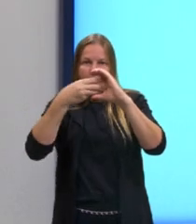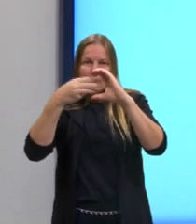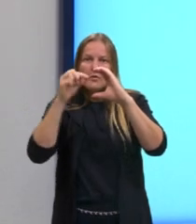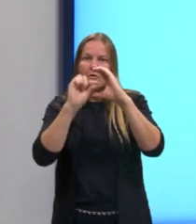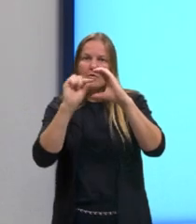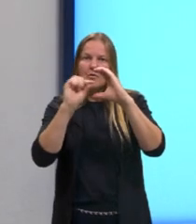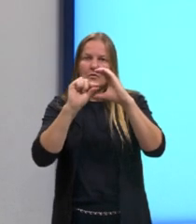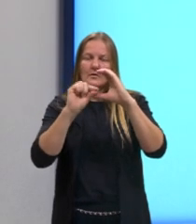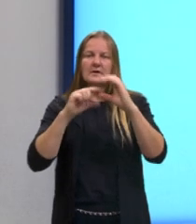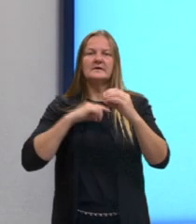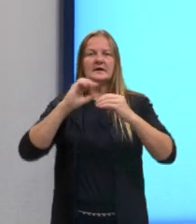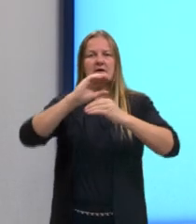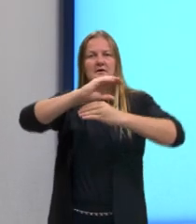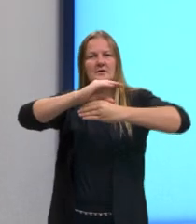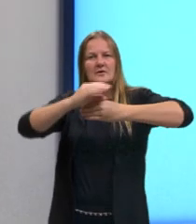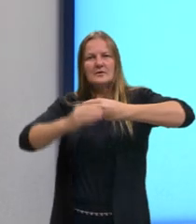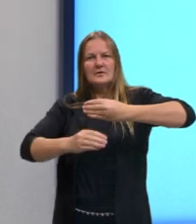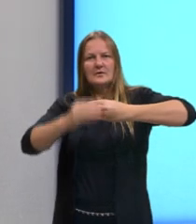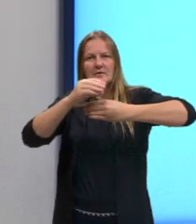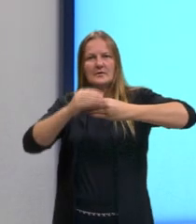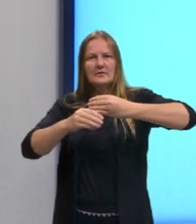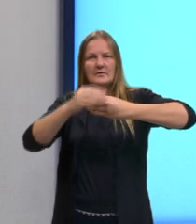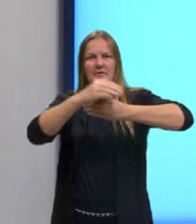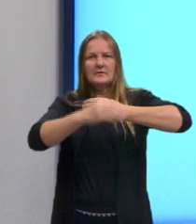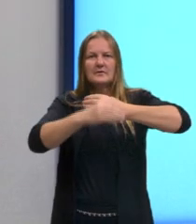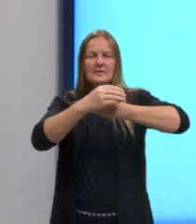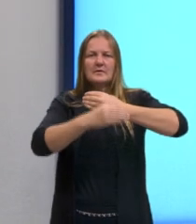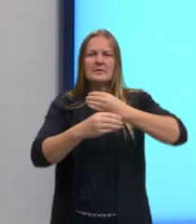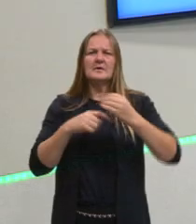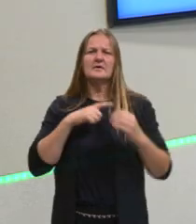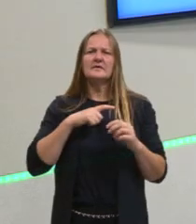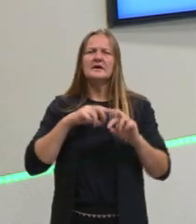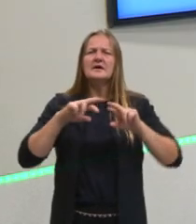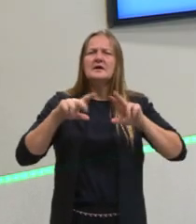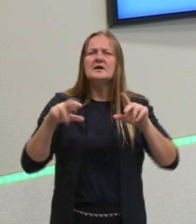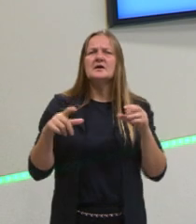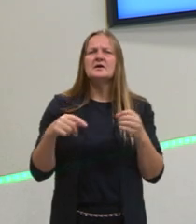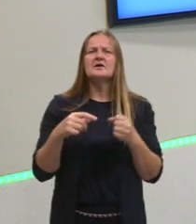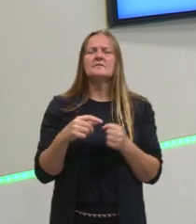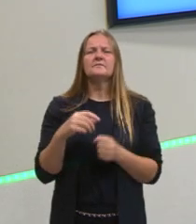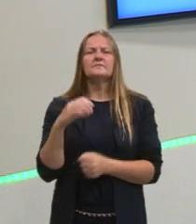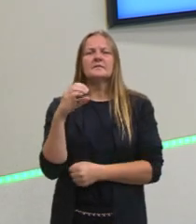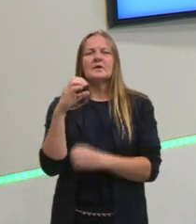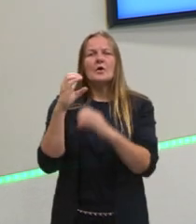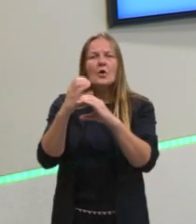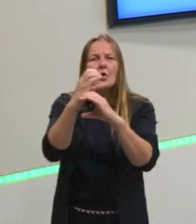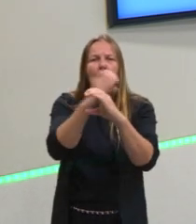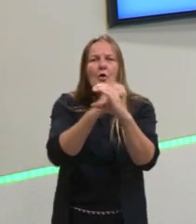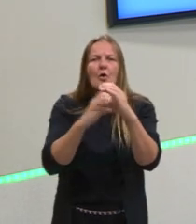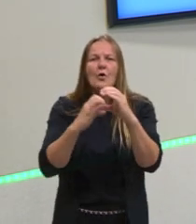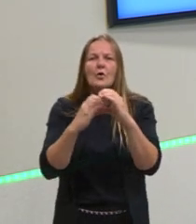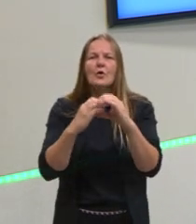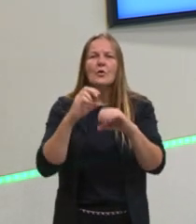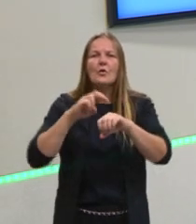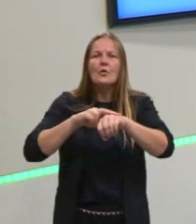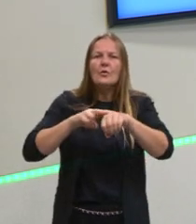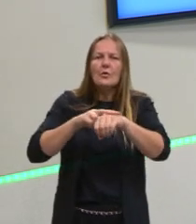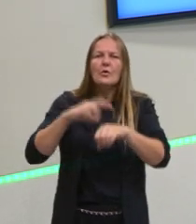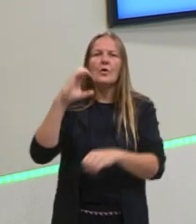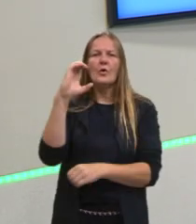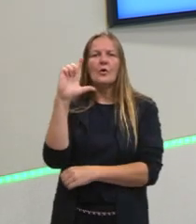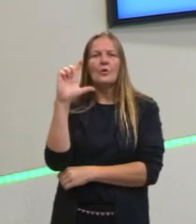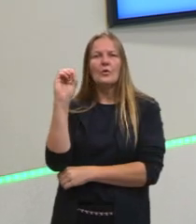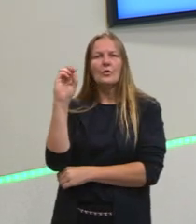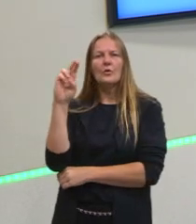a parede celular, possui o vacúolo, possui os cloroplastos. Então tem bastante estrutura